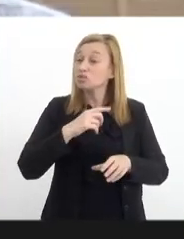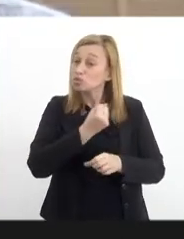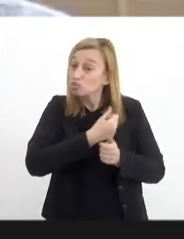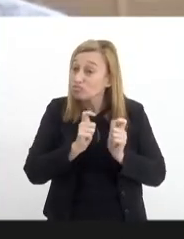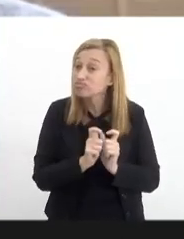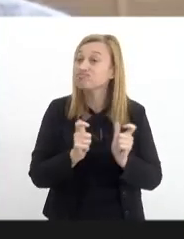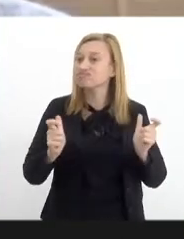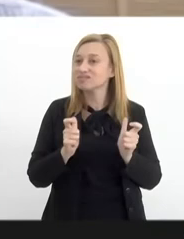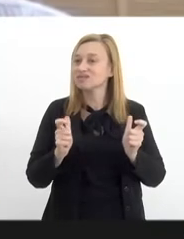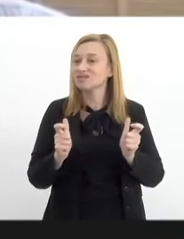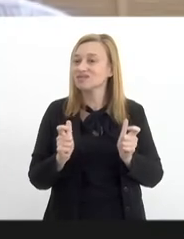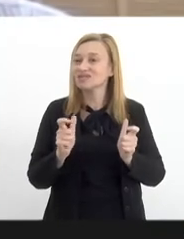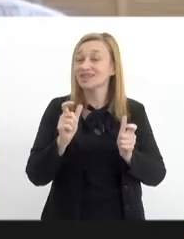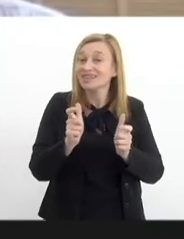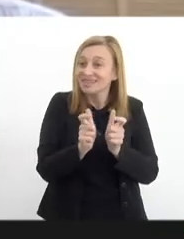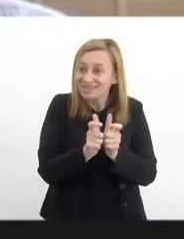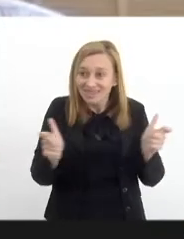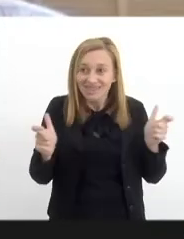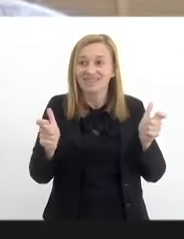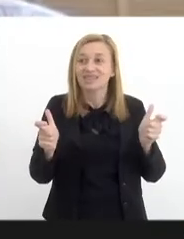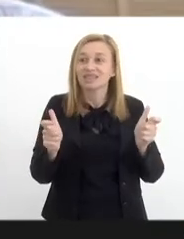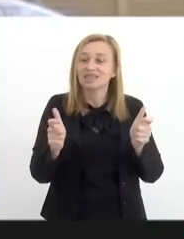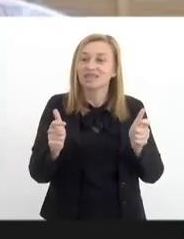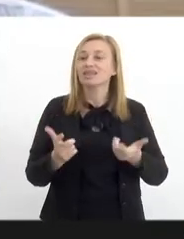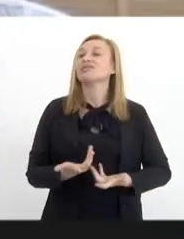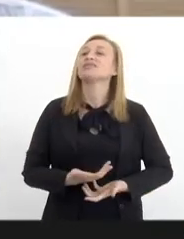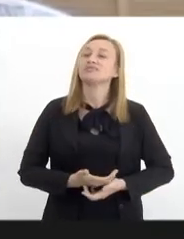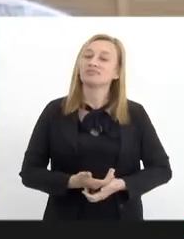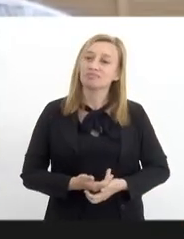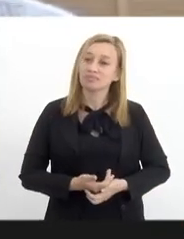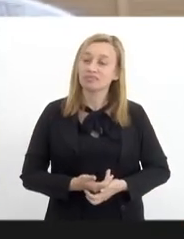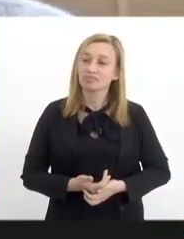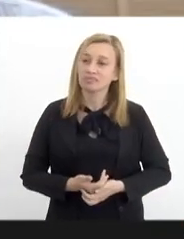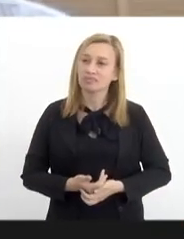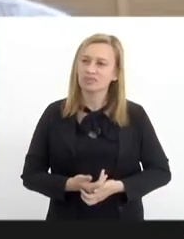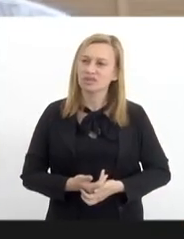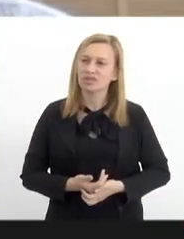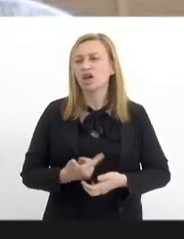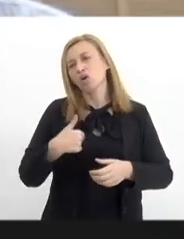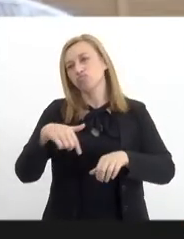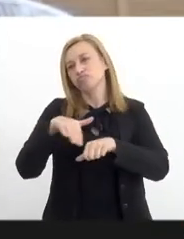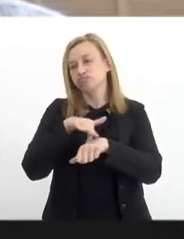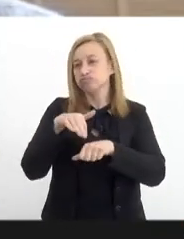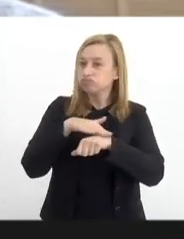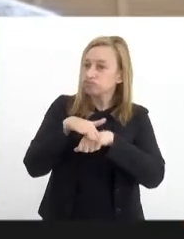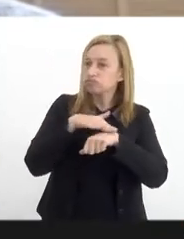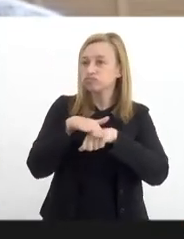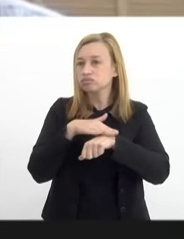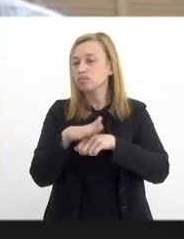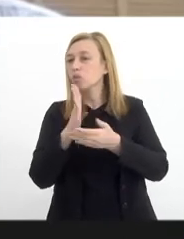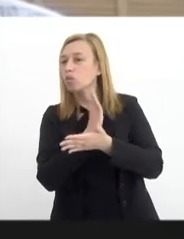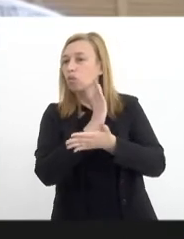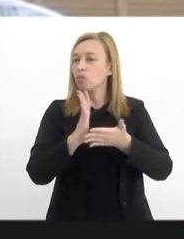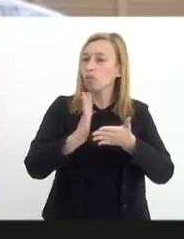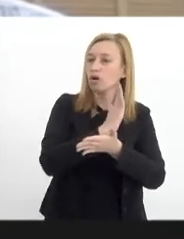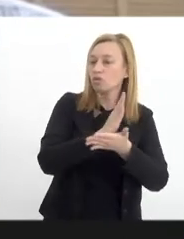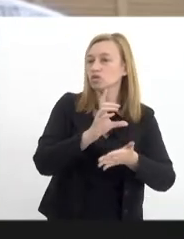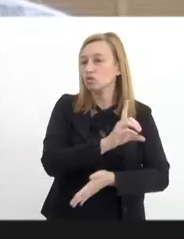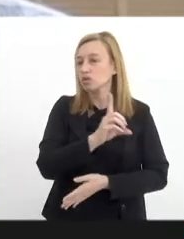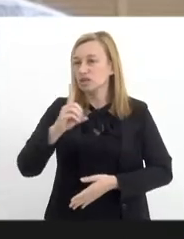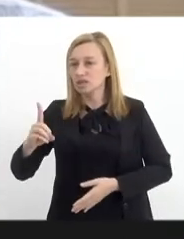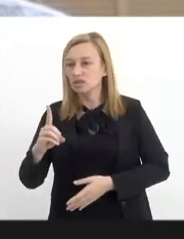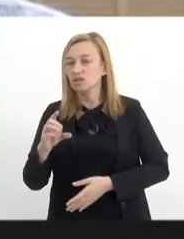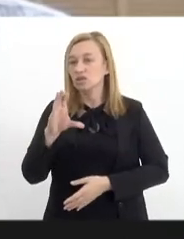que é muito grande e é crescente, tá? Eu conversando com algumas coordenadoras dos CAPS,